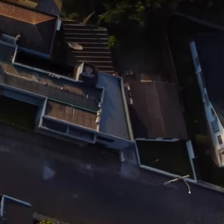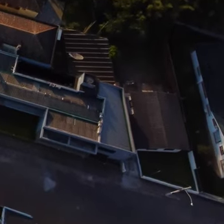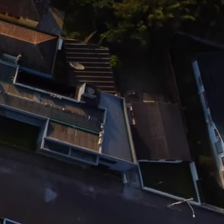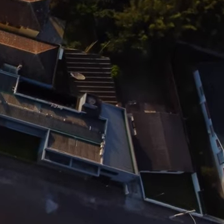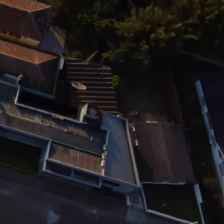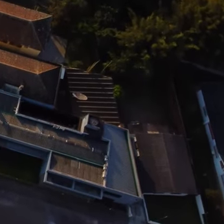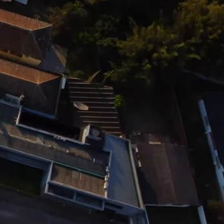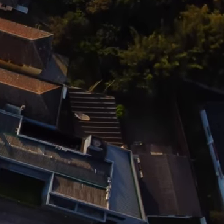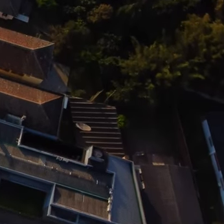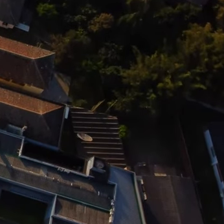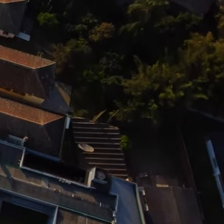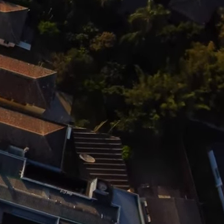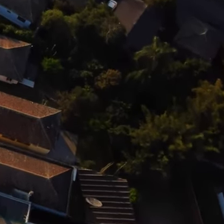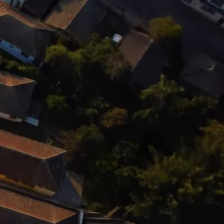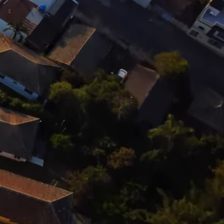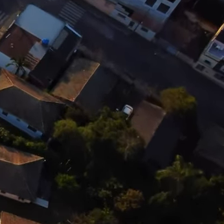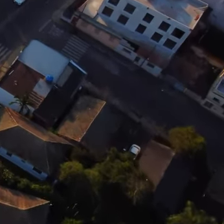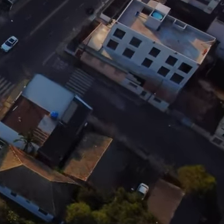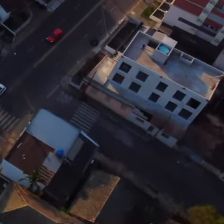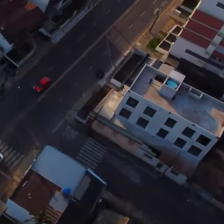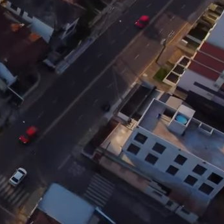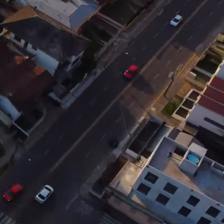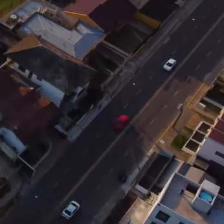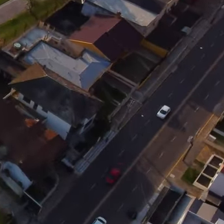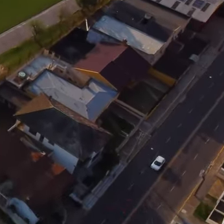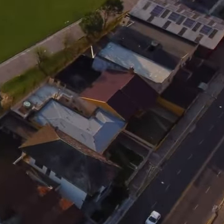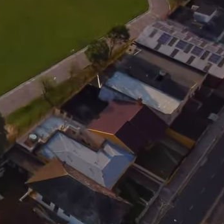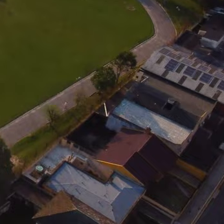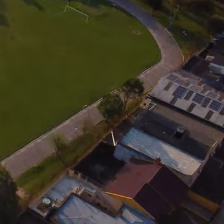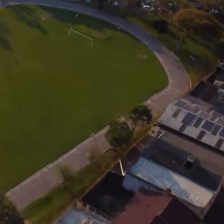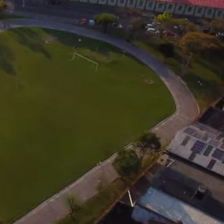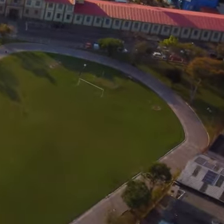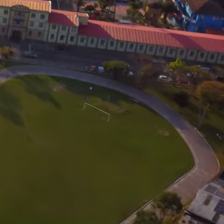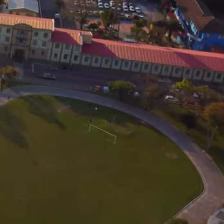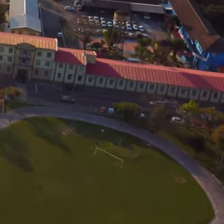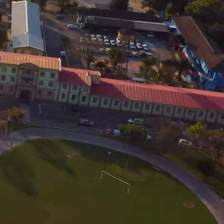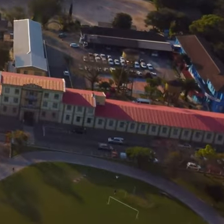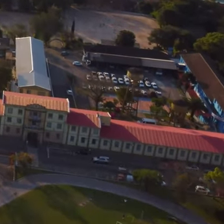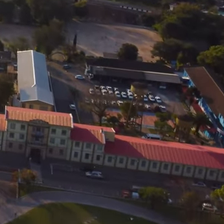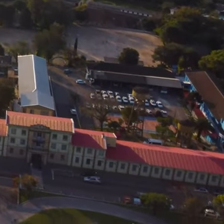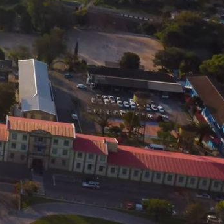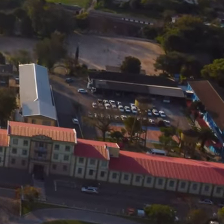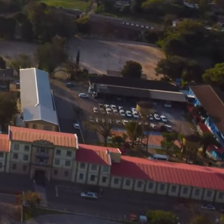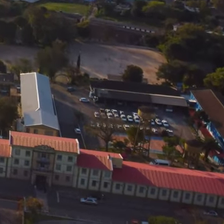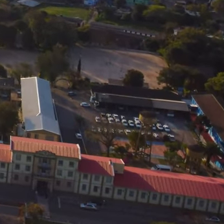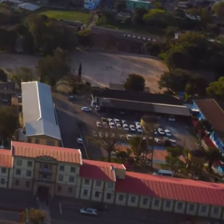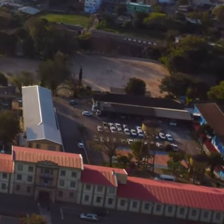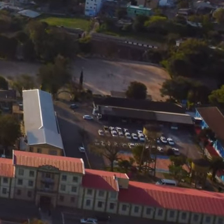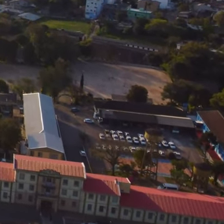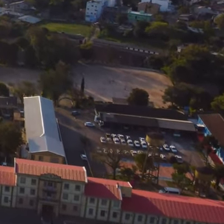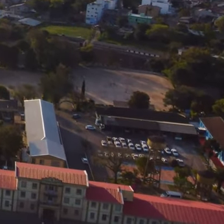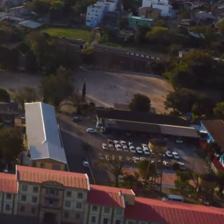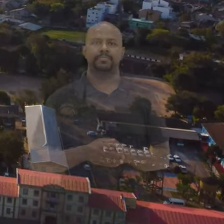Imagem aérea Da cidade Um entroncamento De ruas Um campo De futebol Um quartel O centro Da cidade